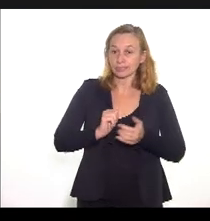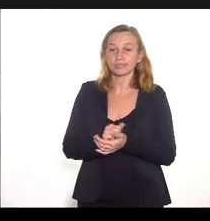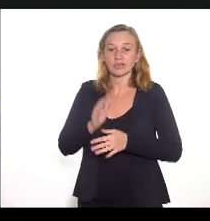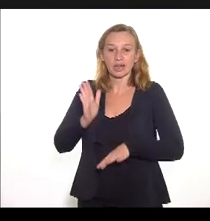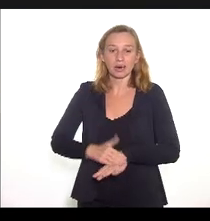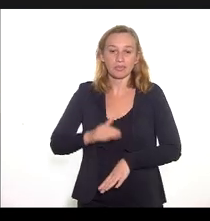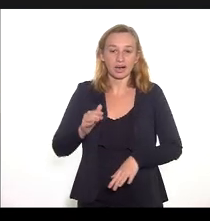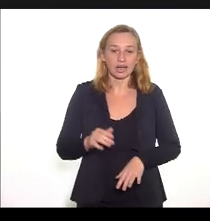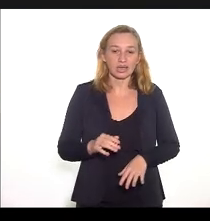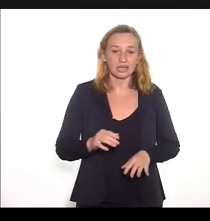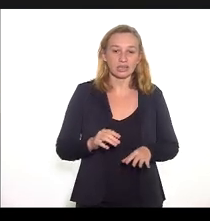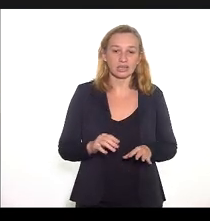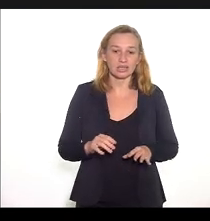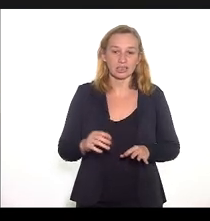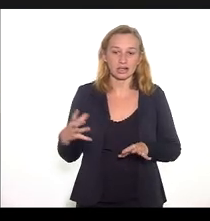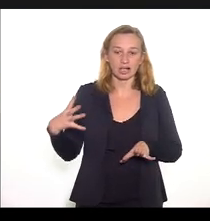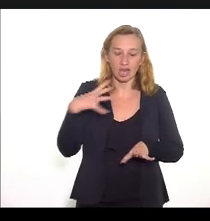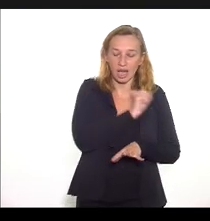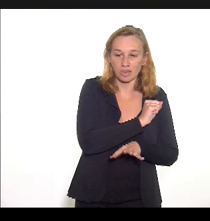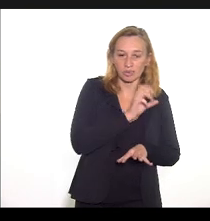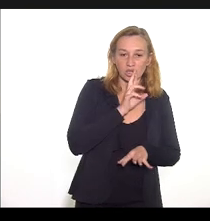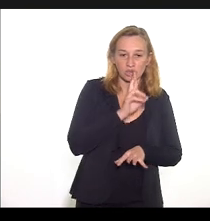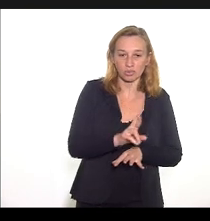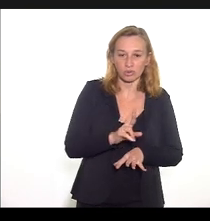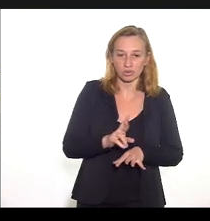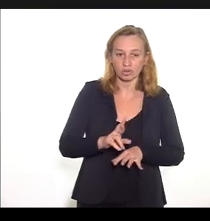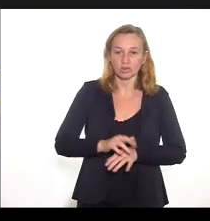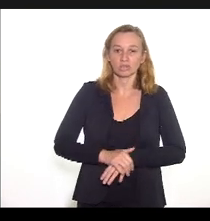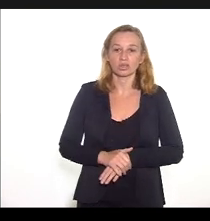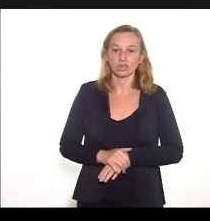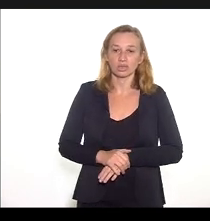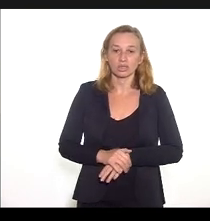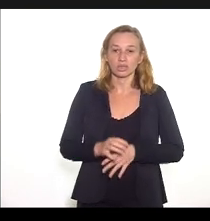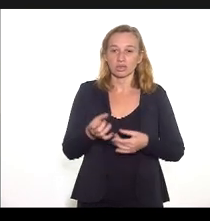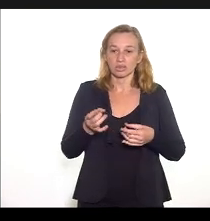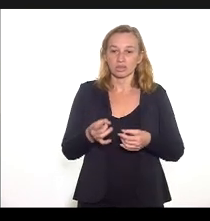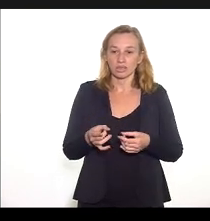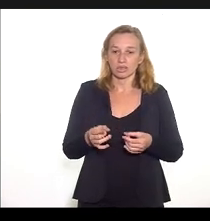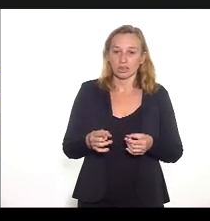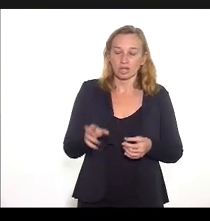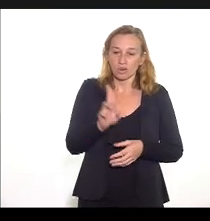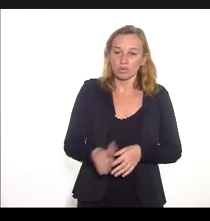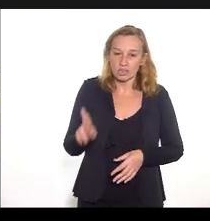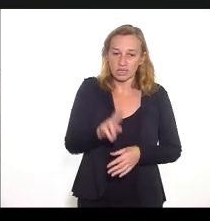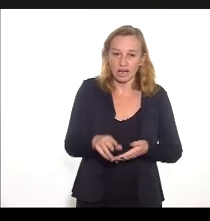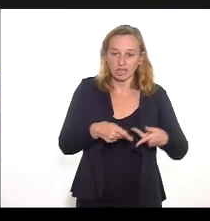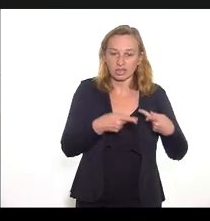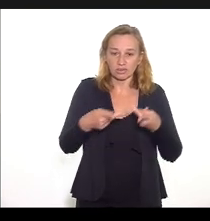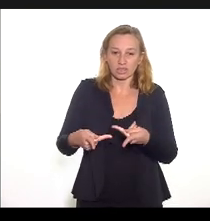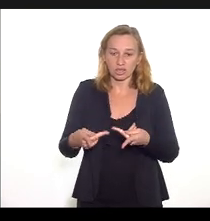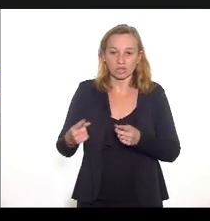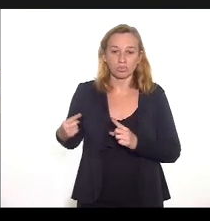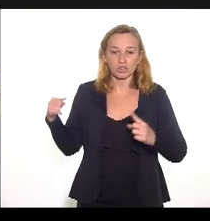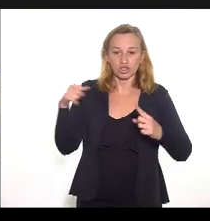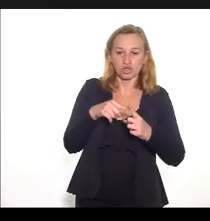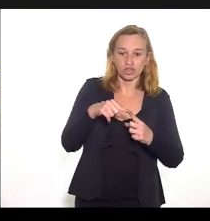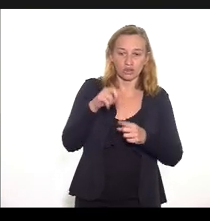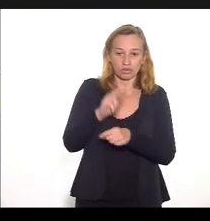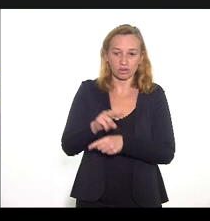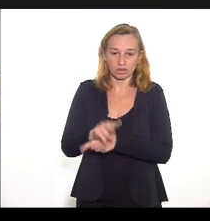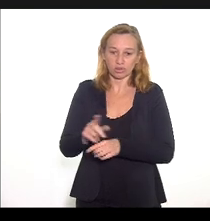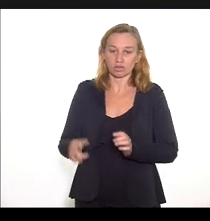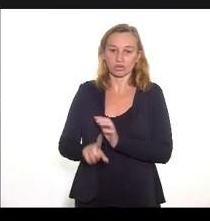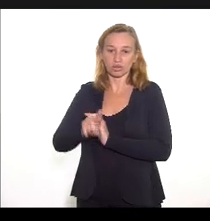mais sucinta e visa dar resposta rápida a uma situação emergencial. Essa modalidade é utilizada nas visitas cujo objetivo é o monitoramento de visitas